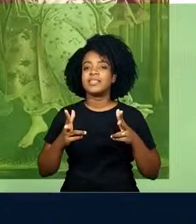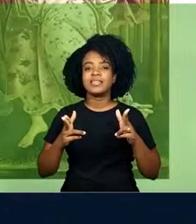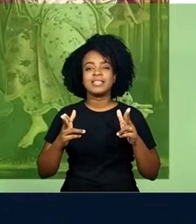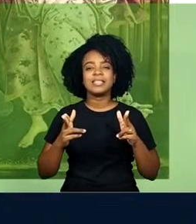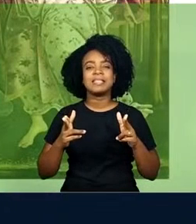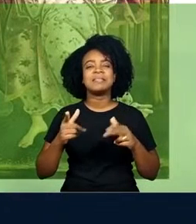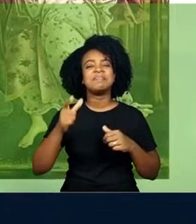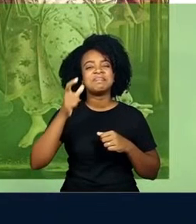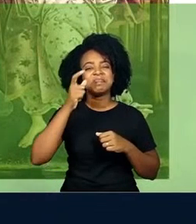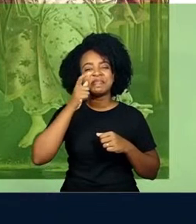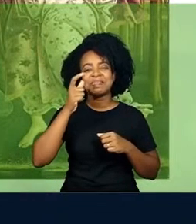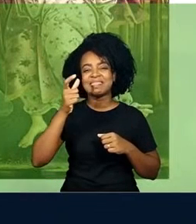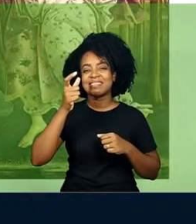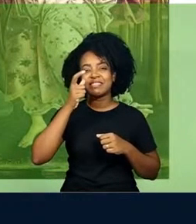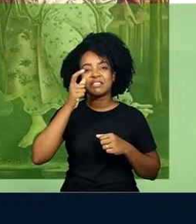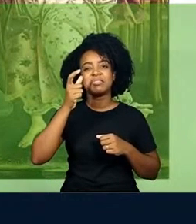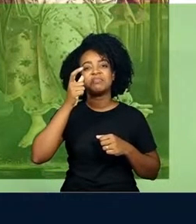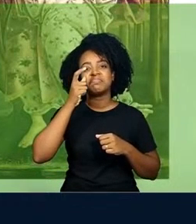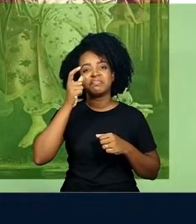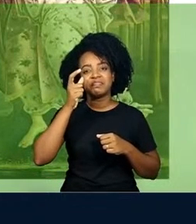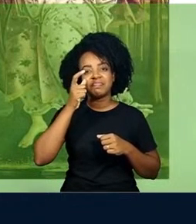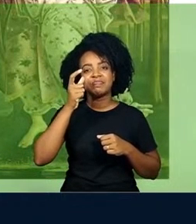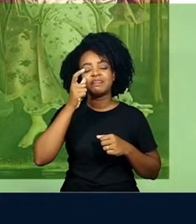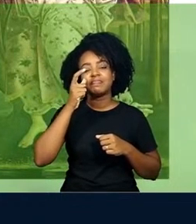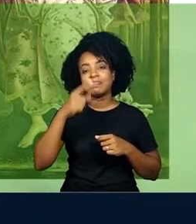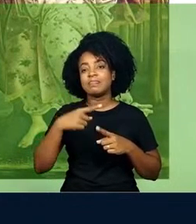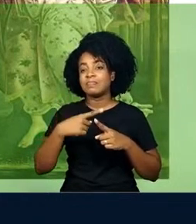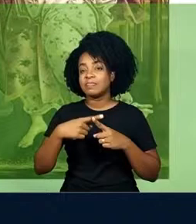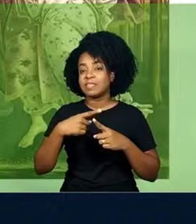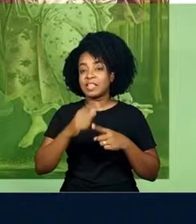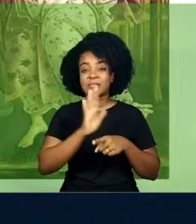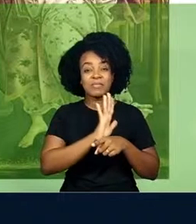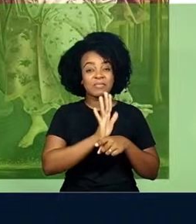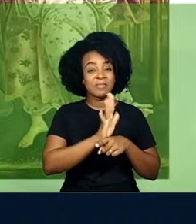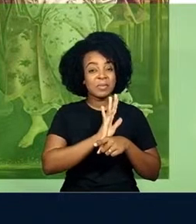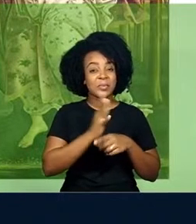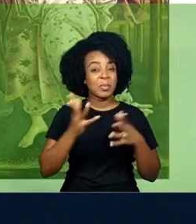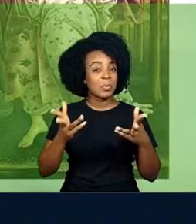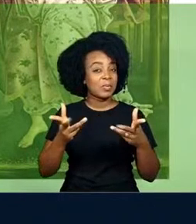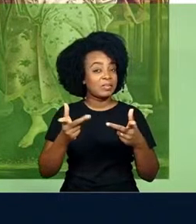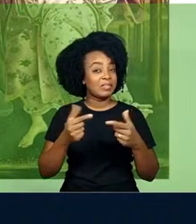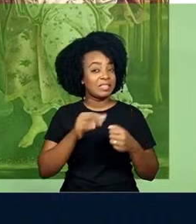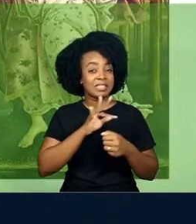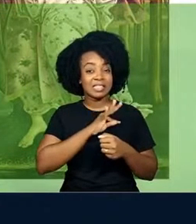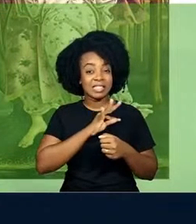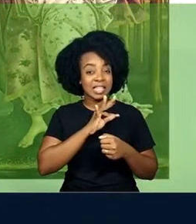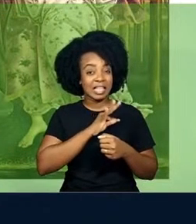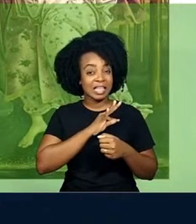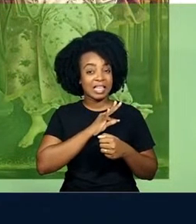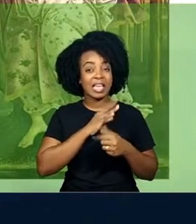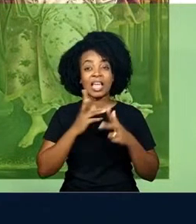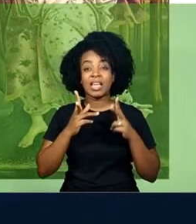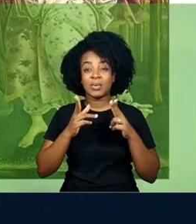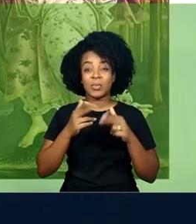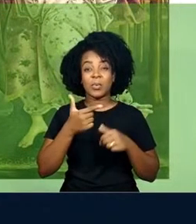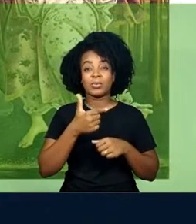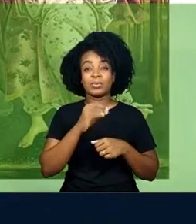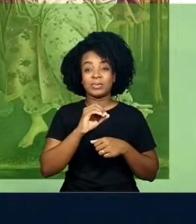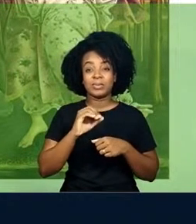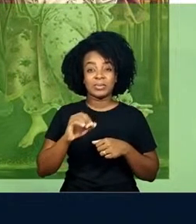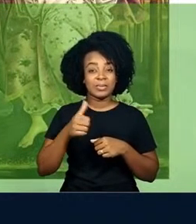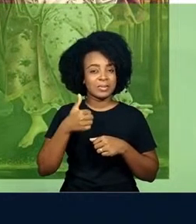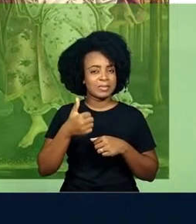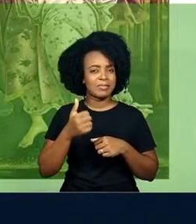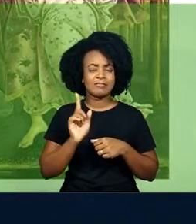Essa cena é muito interessante e apesar do filme talvez não ter qualidade técnica de 2001 Odesia no espaço